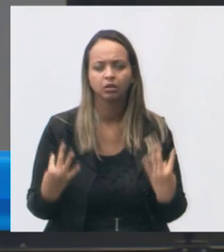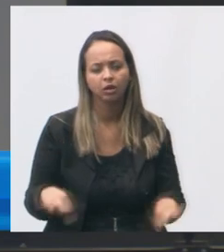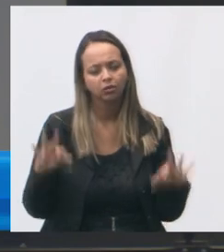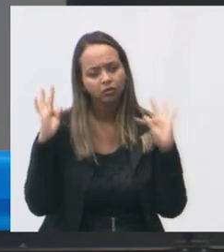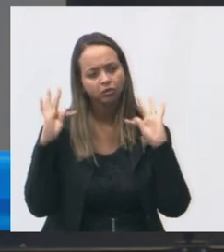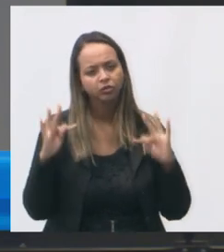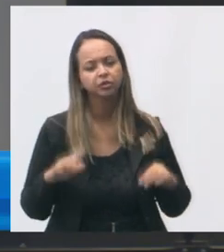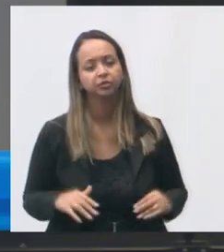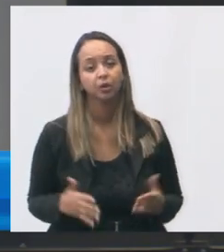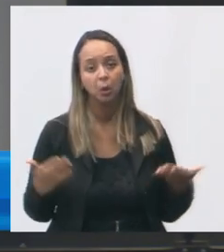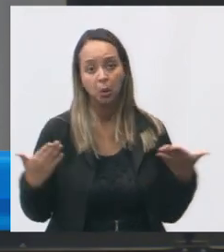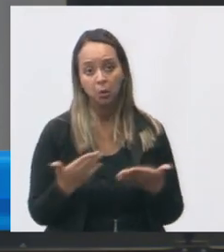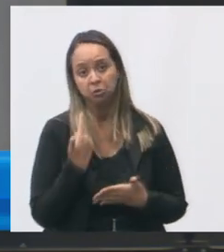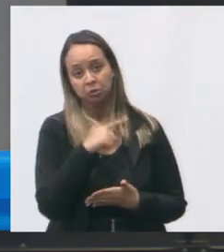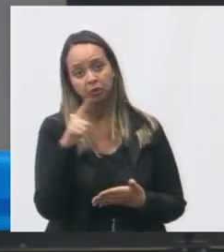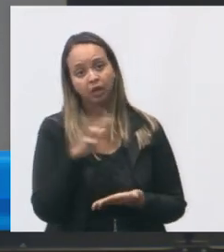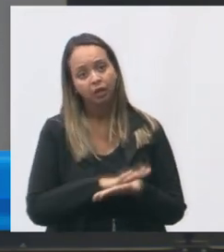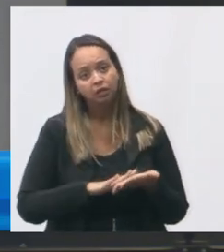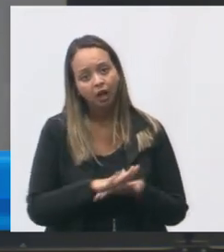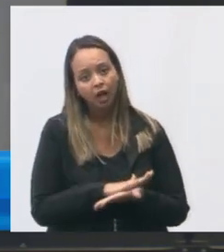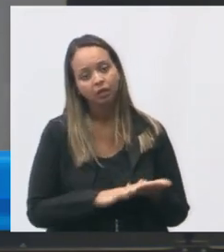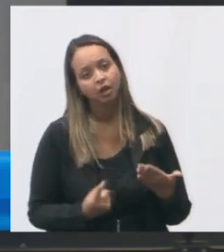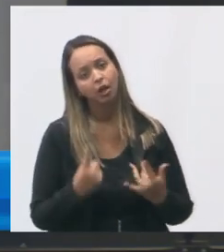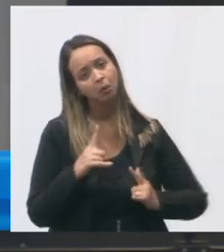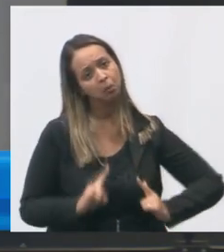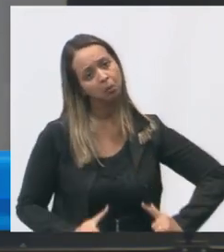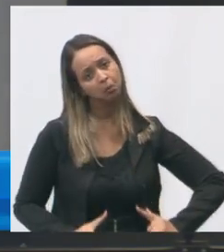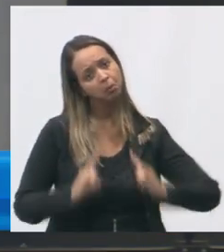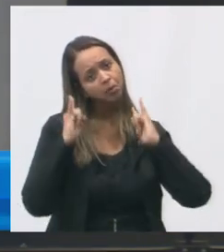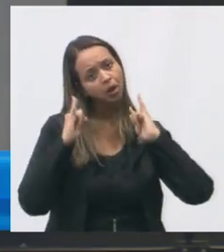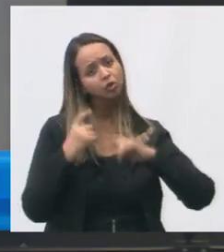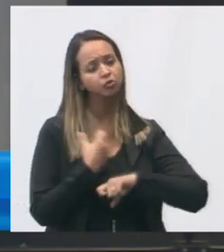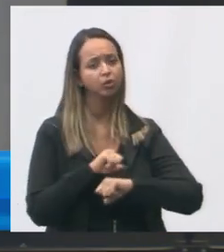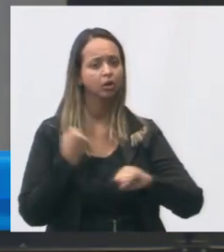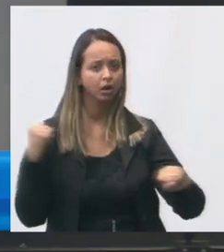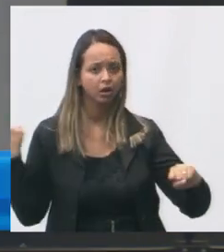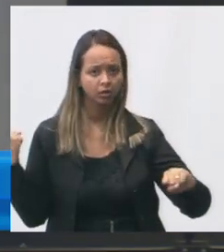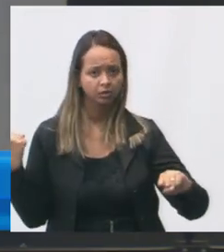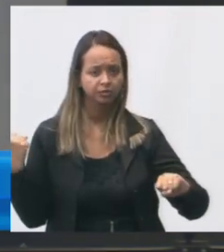não temos nada lá então é prédio gigantesco